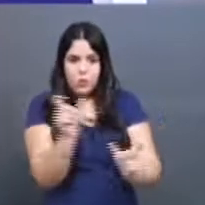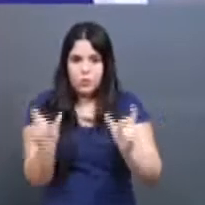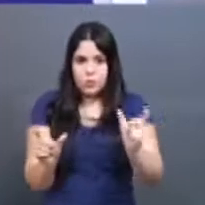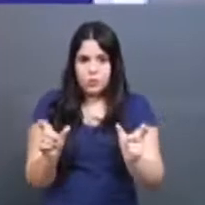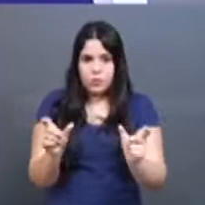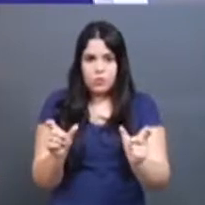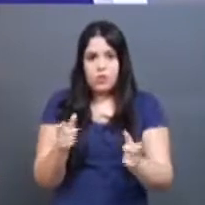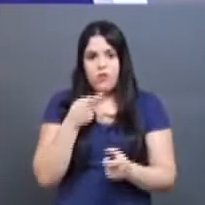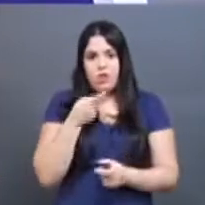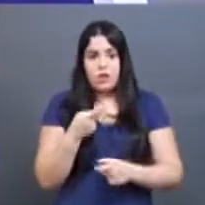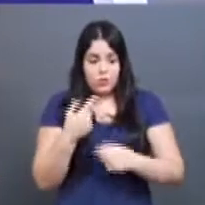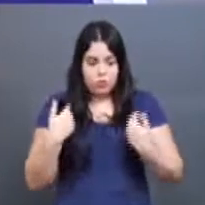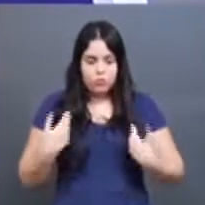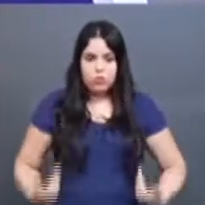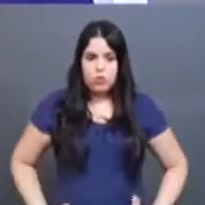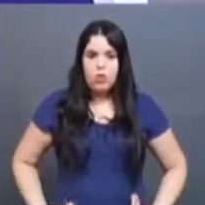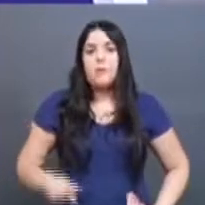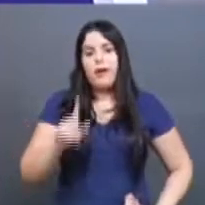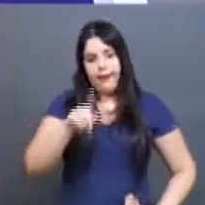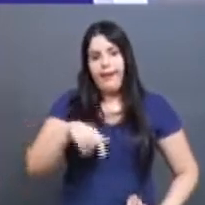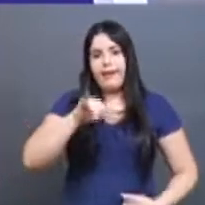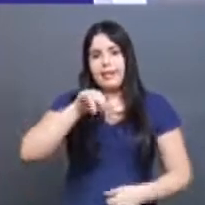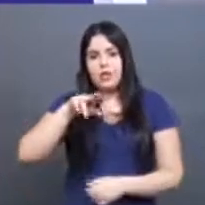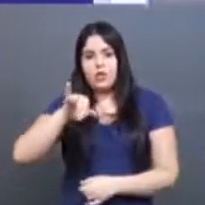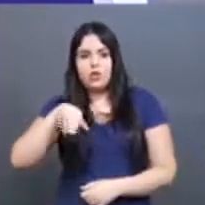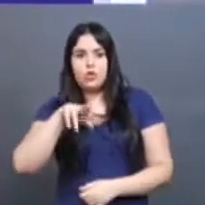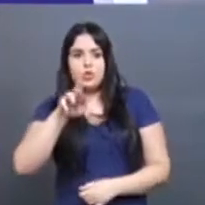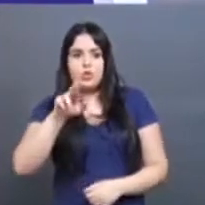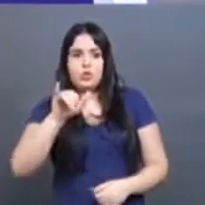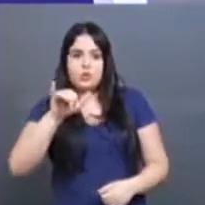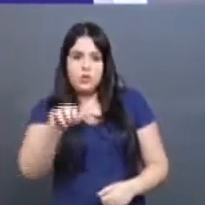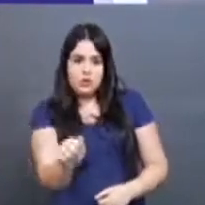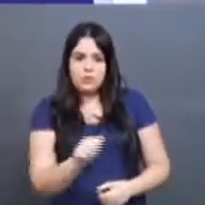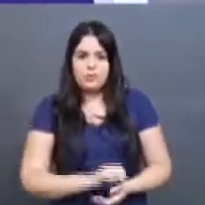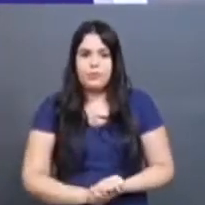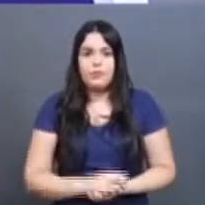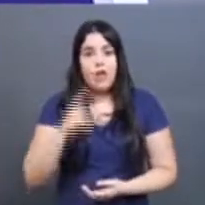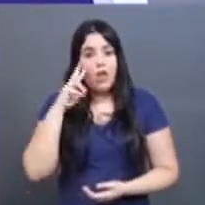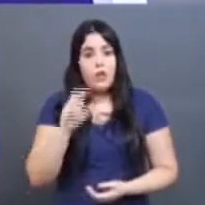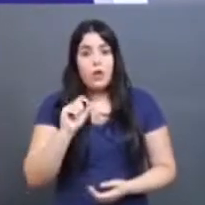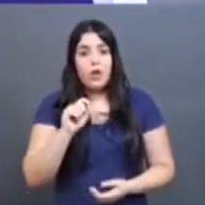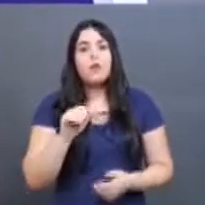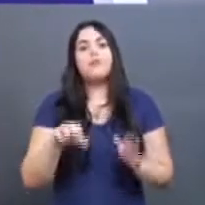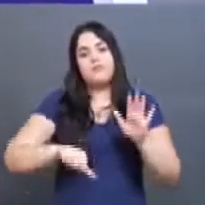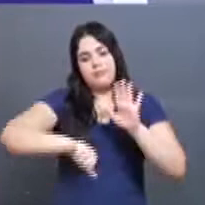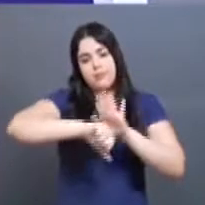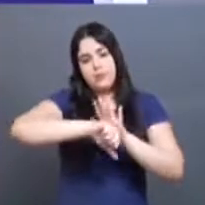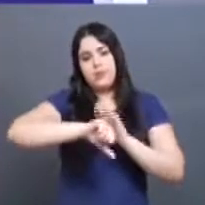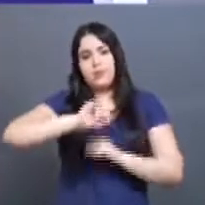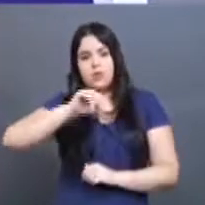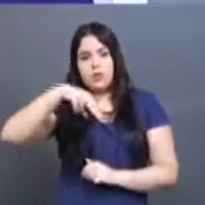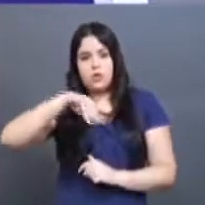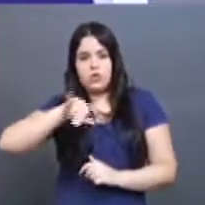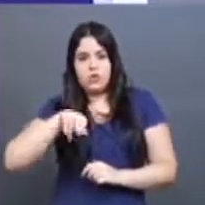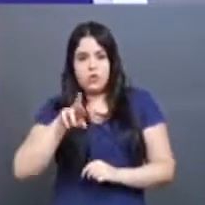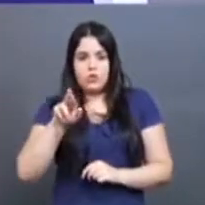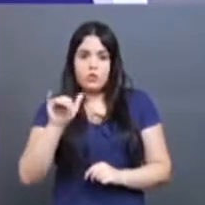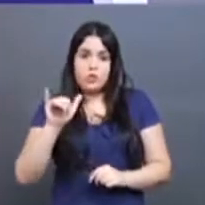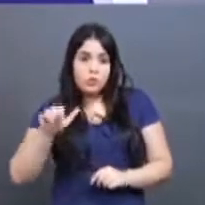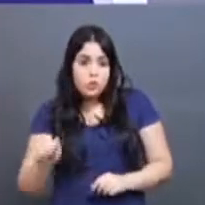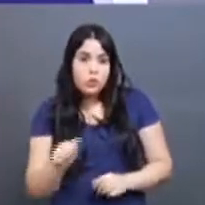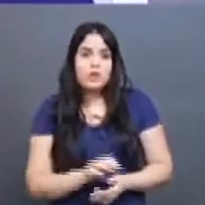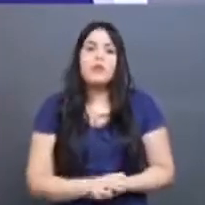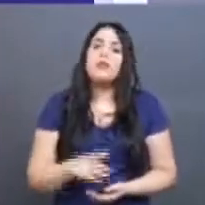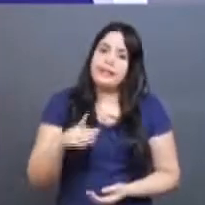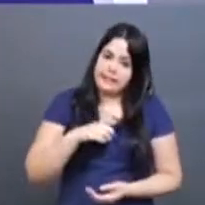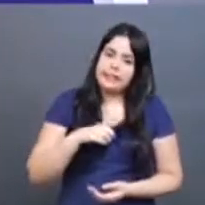nós estamos no plano da injúria, né. Então, isso aí vai ser tratado como um crime de injúria, que realmente é o que é mais praticado, né.